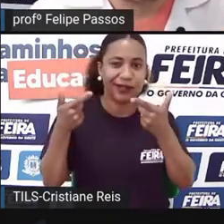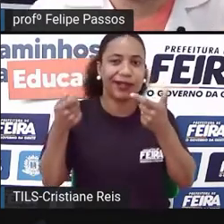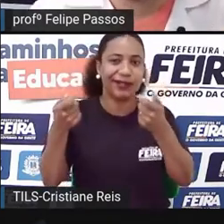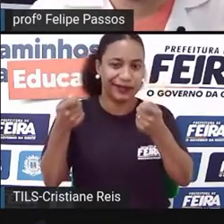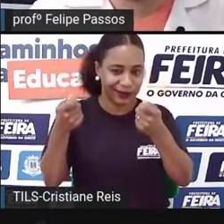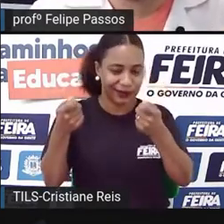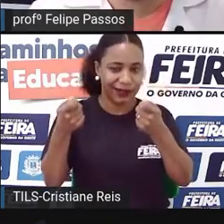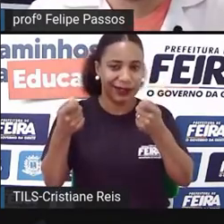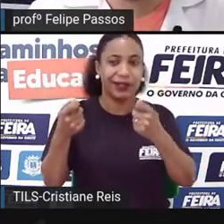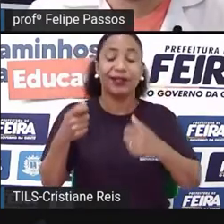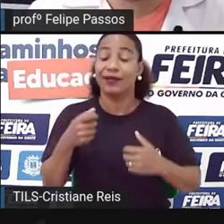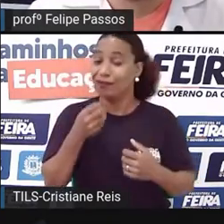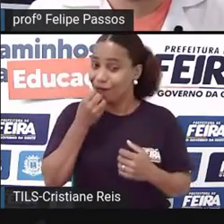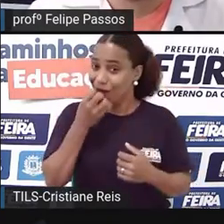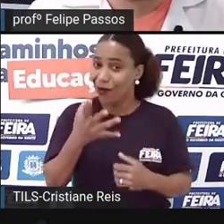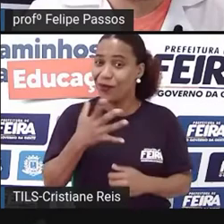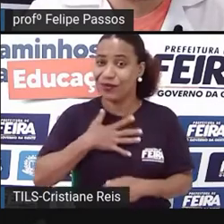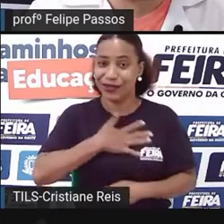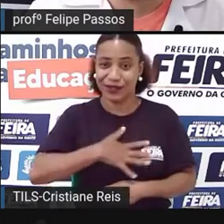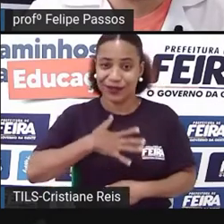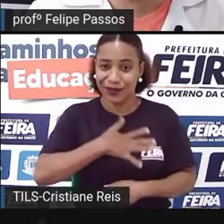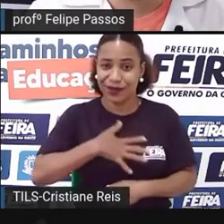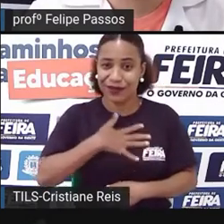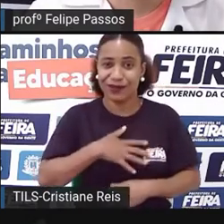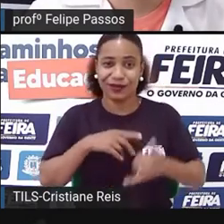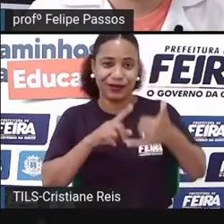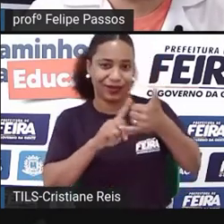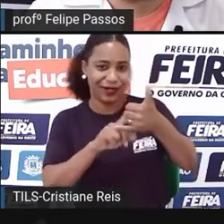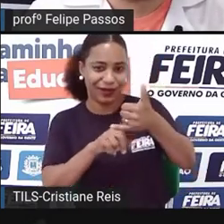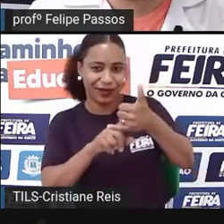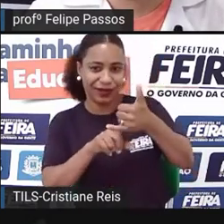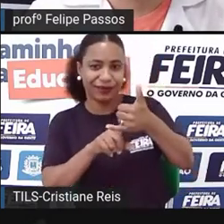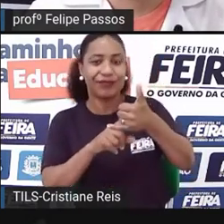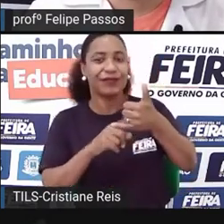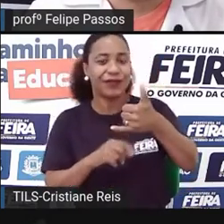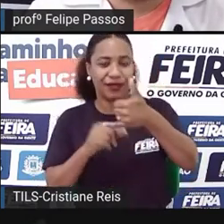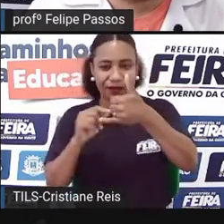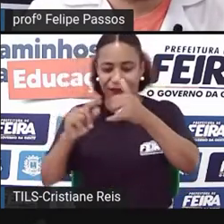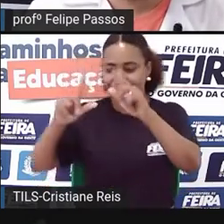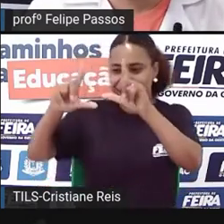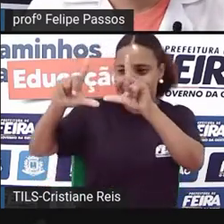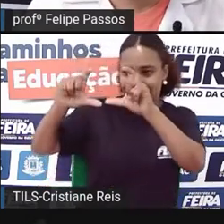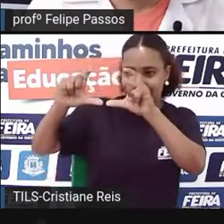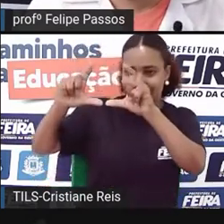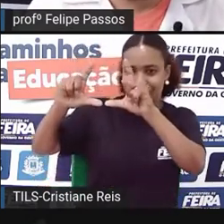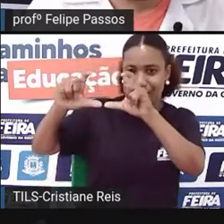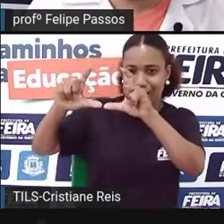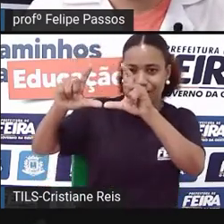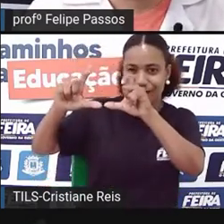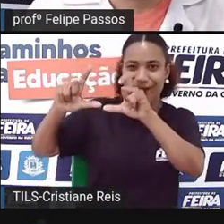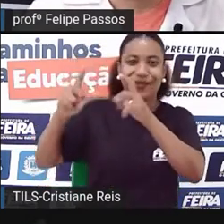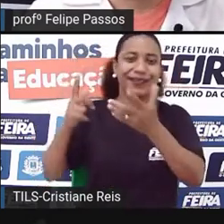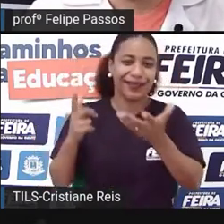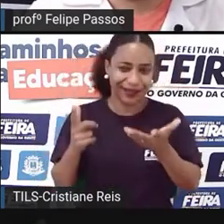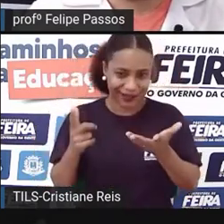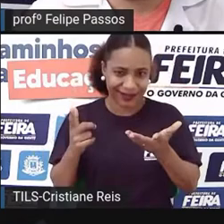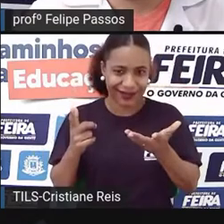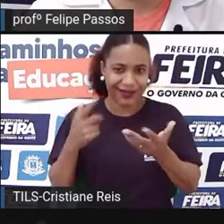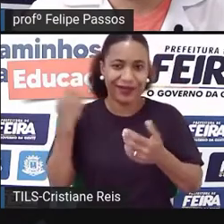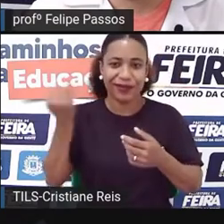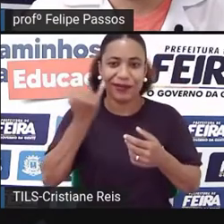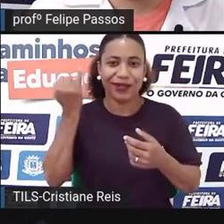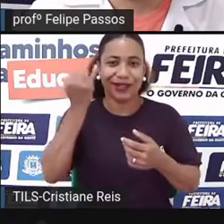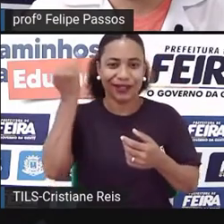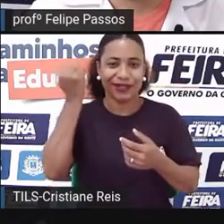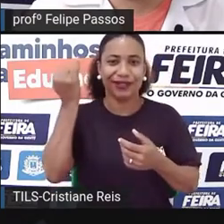fazer, o celular ajudou muito as pessoas a começarem a fazer isso e a terem a profissão. Então, eu costumo